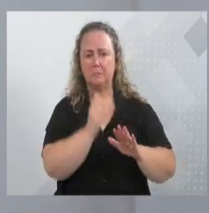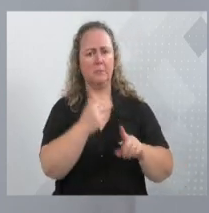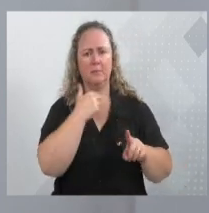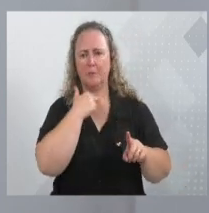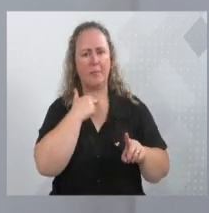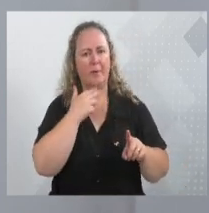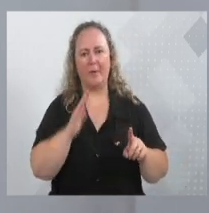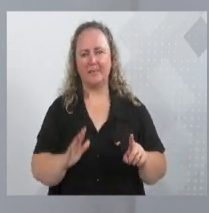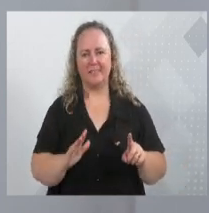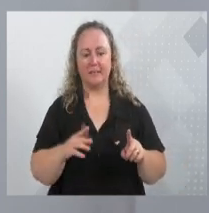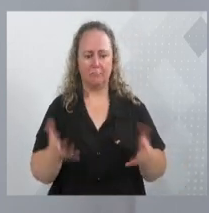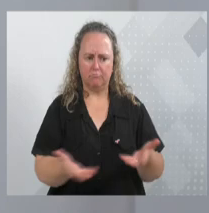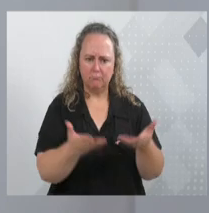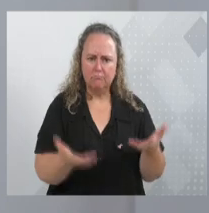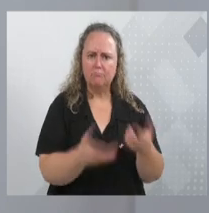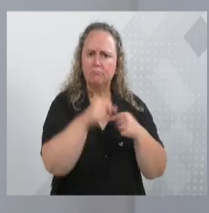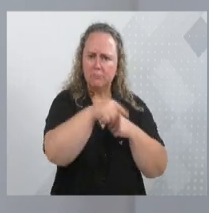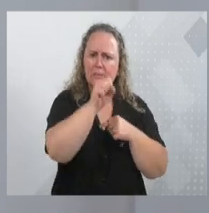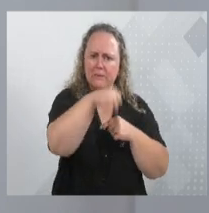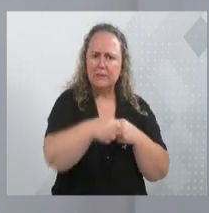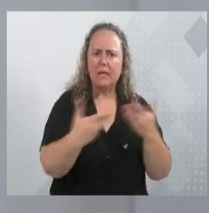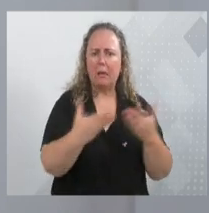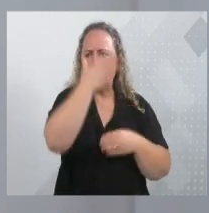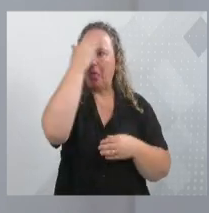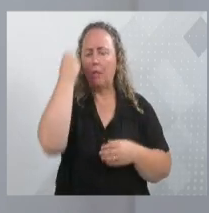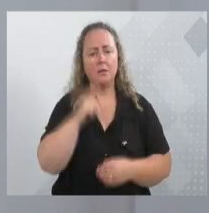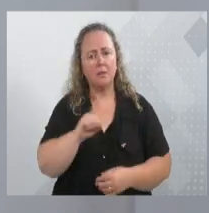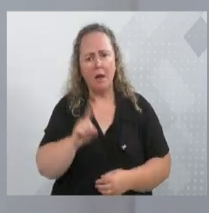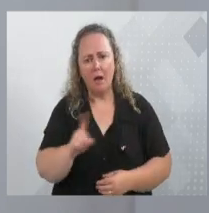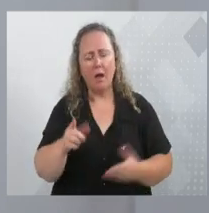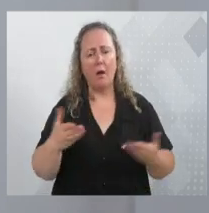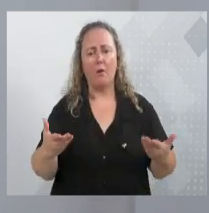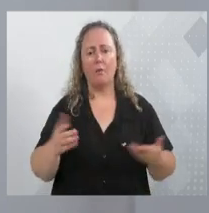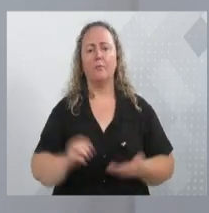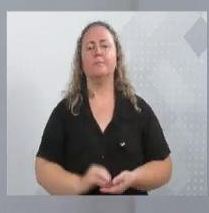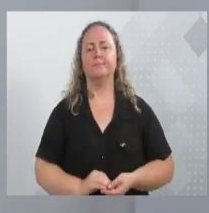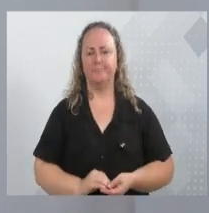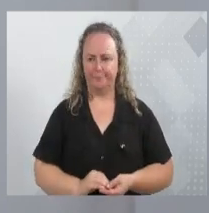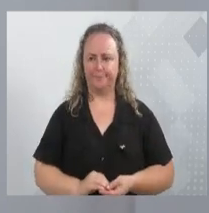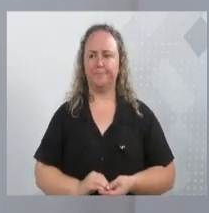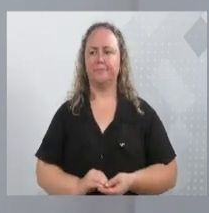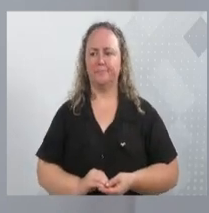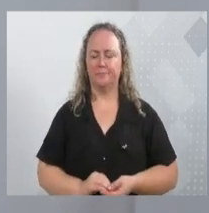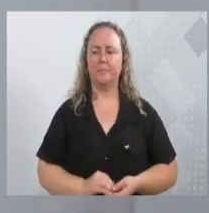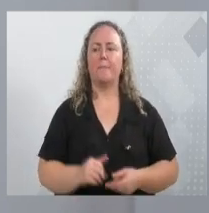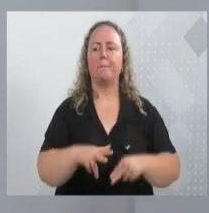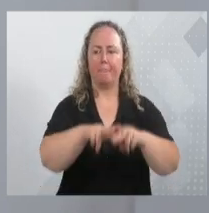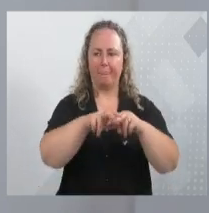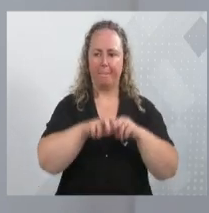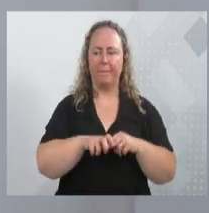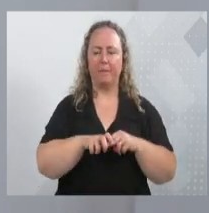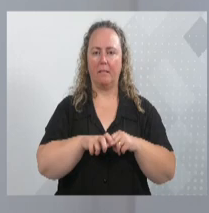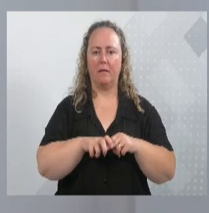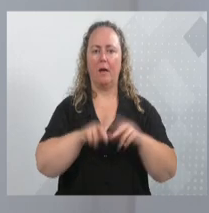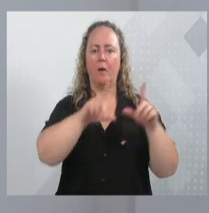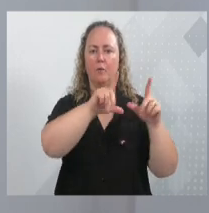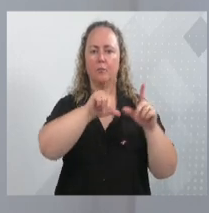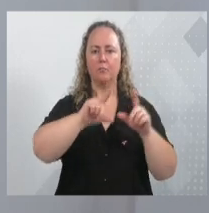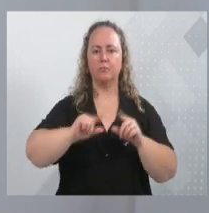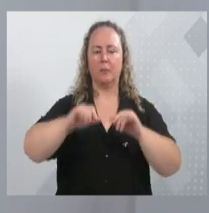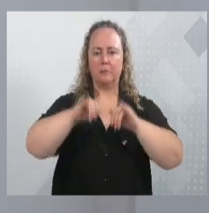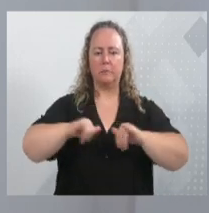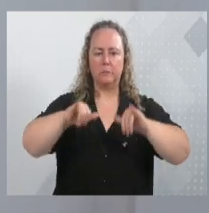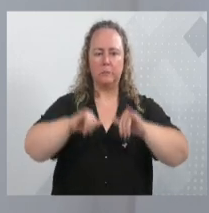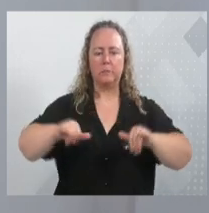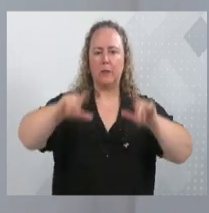vereador Alemão, vereador Tuca, vereador Diego Nazato, colocamos aqui uma emenda para menos propaganda da Prefeitura, menos dinheiro de